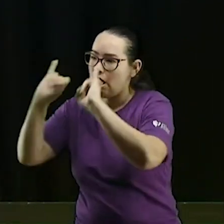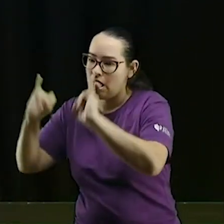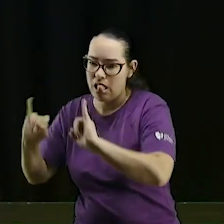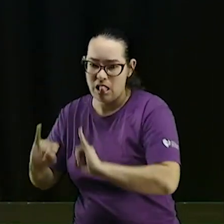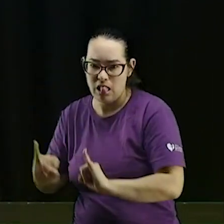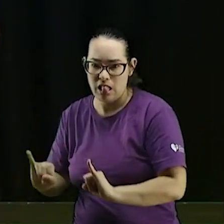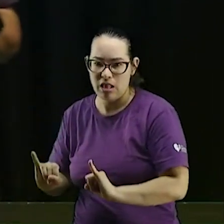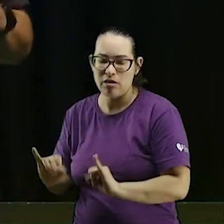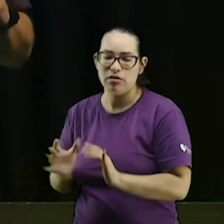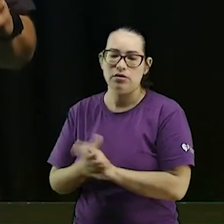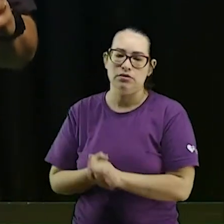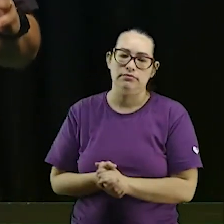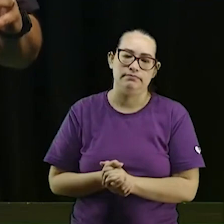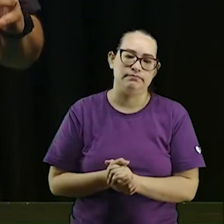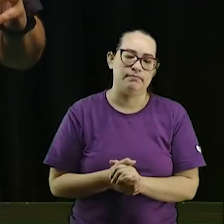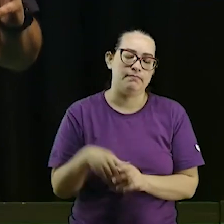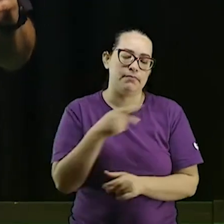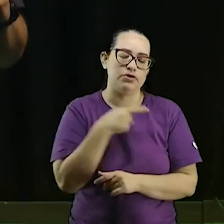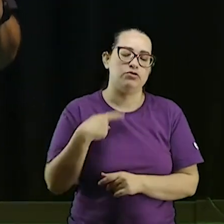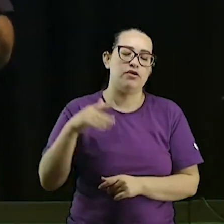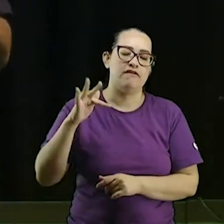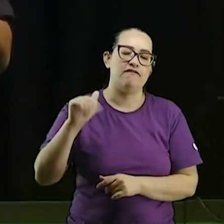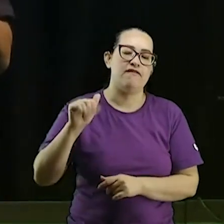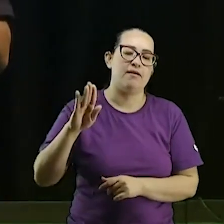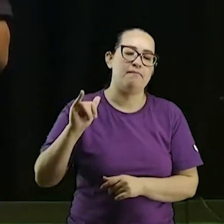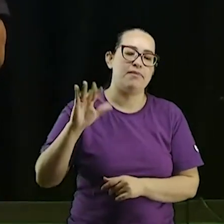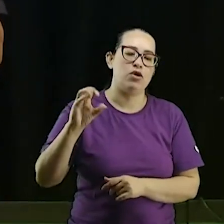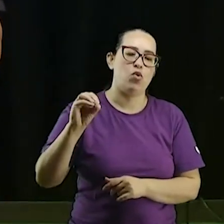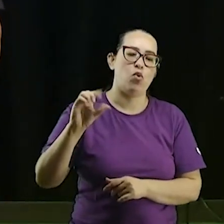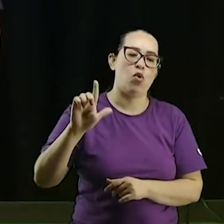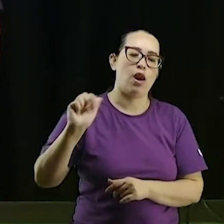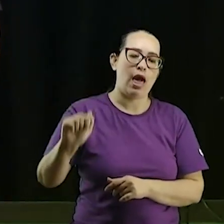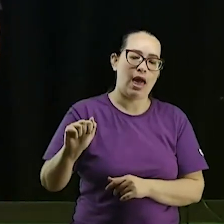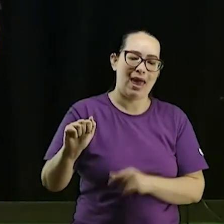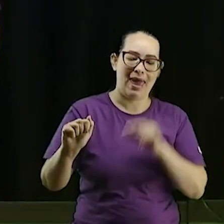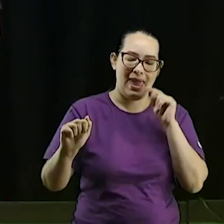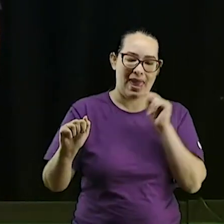pastora Fabiola essa bênção essa florzinha